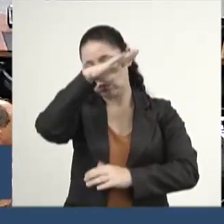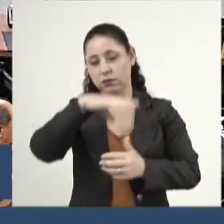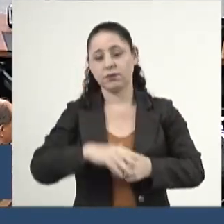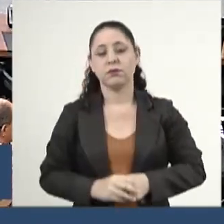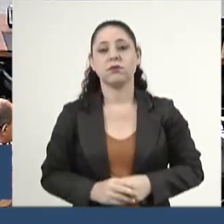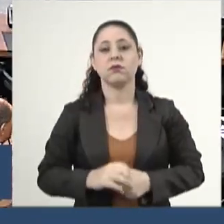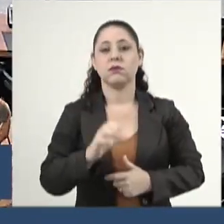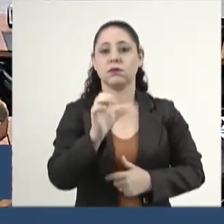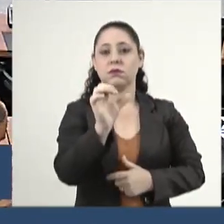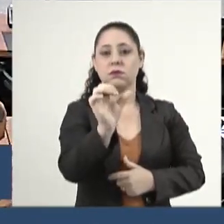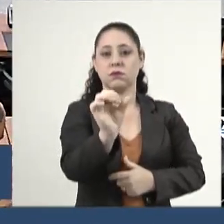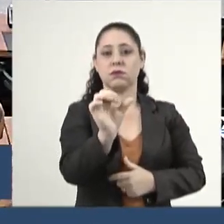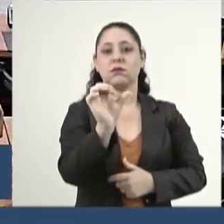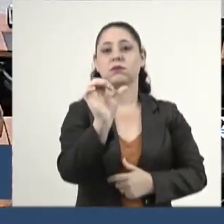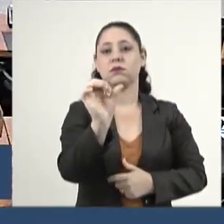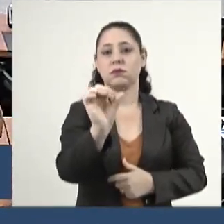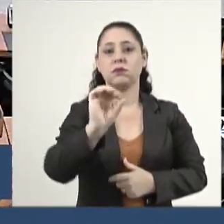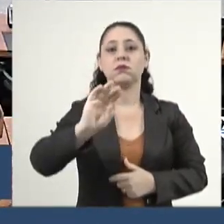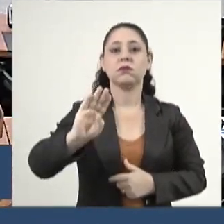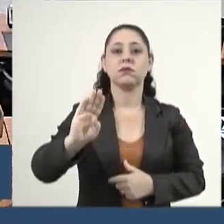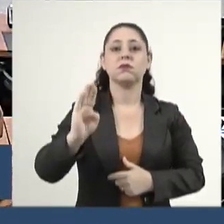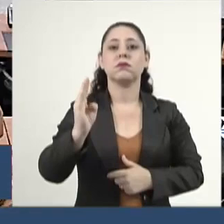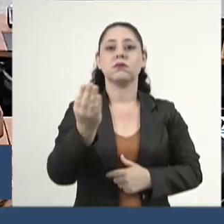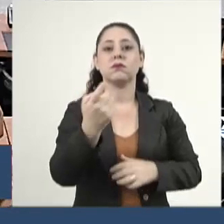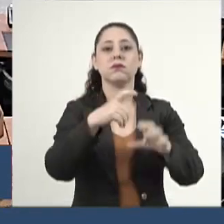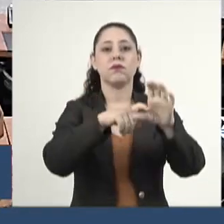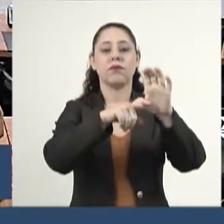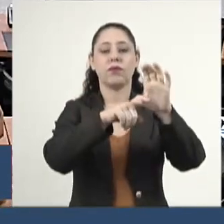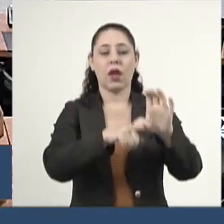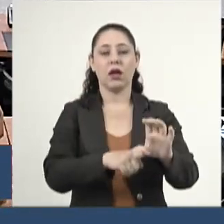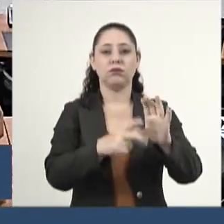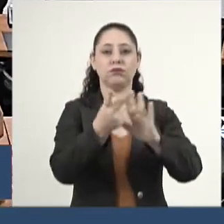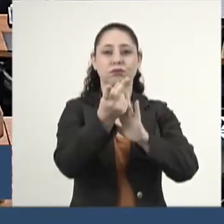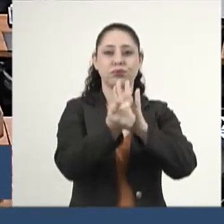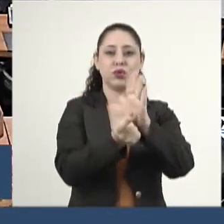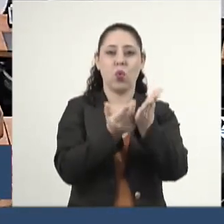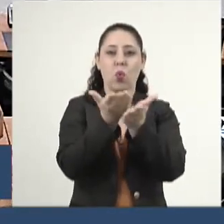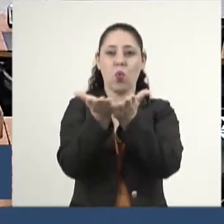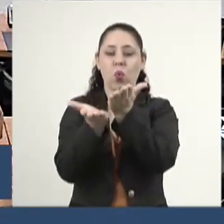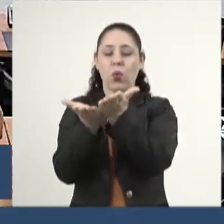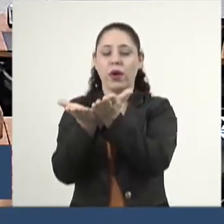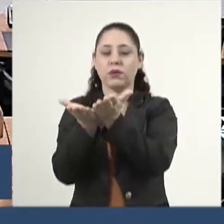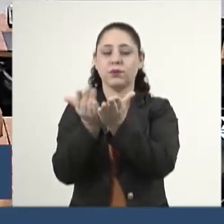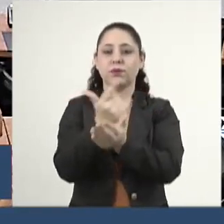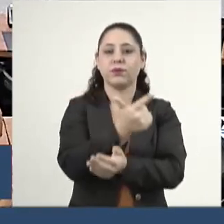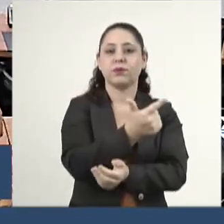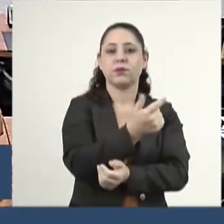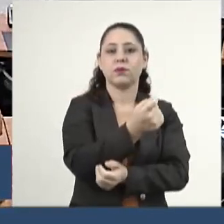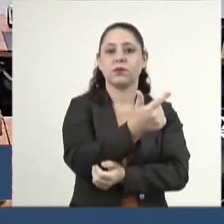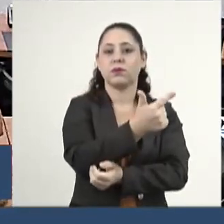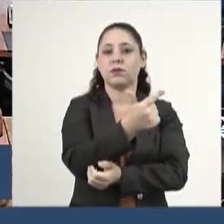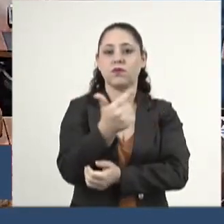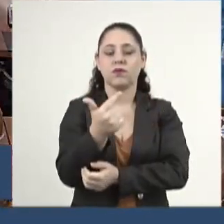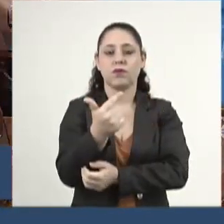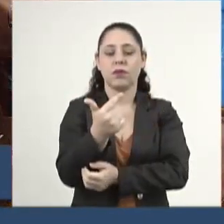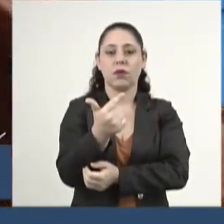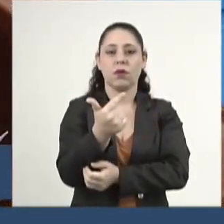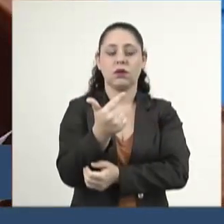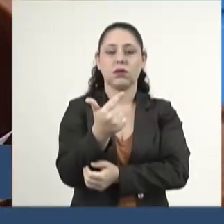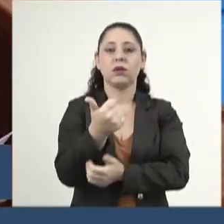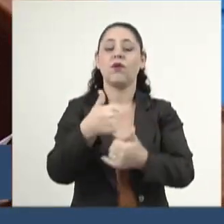66 bilhões de déficit do ano orçamento de 2022 deixado